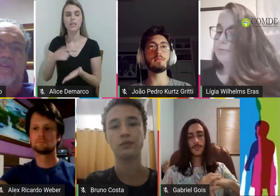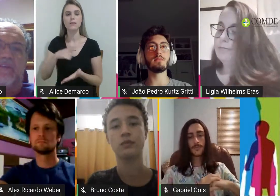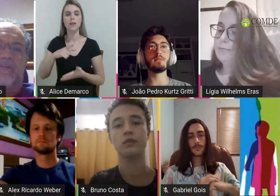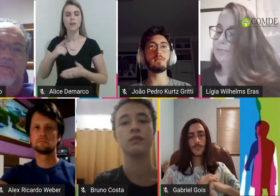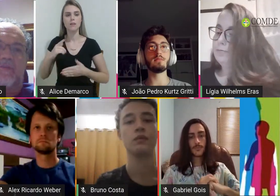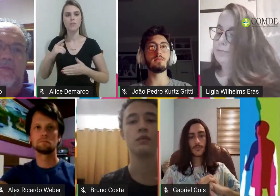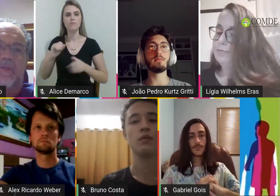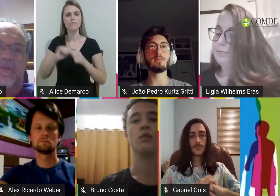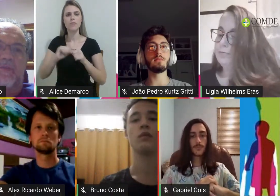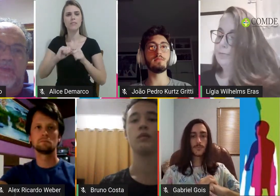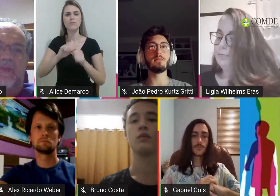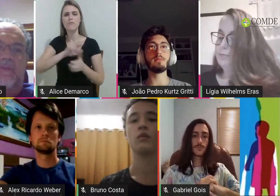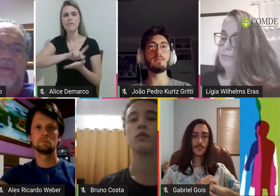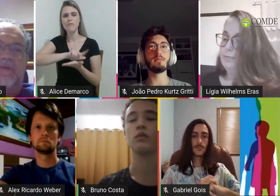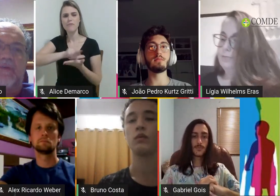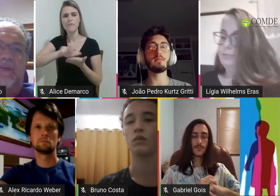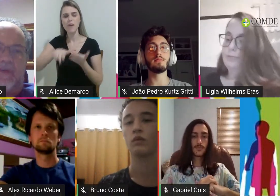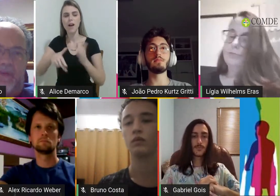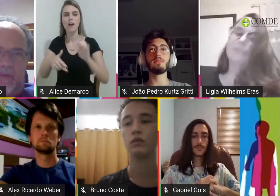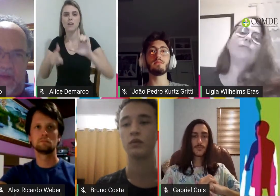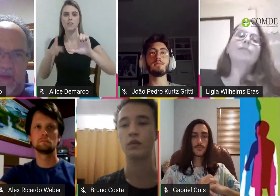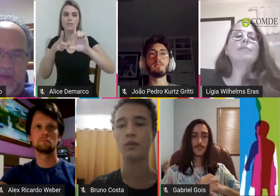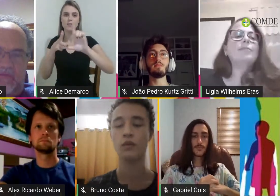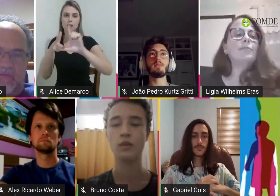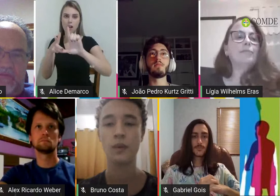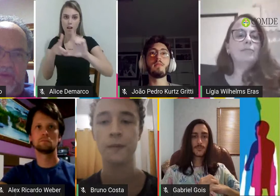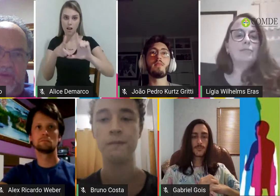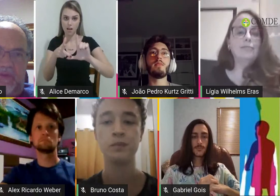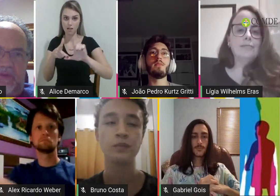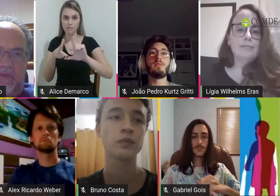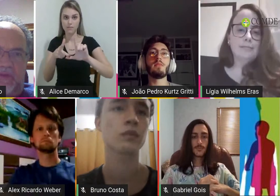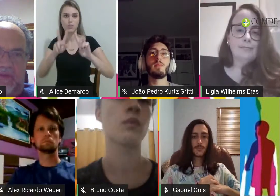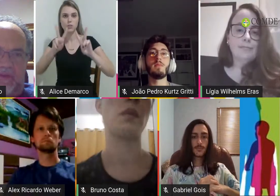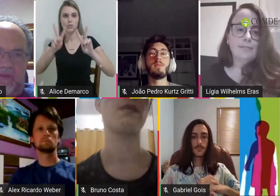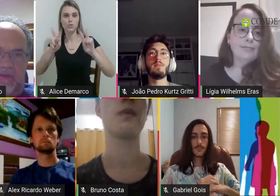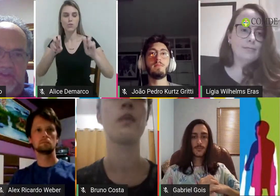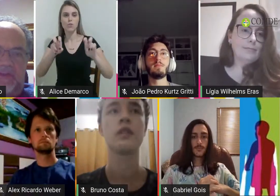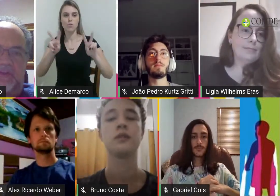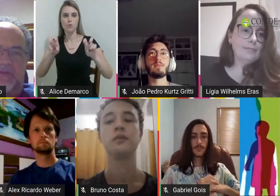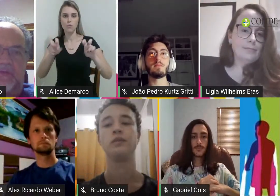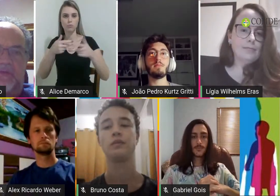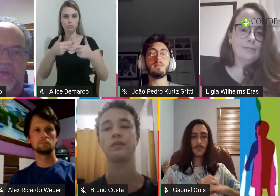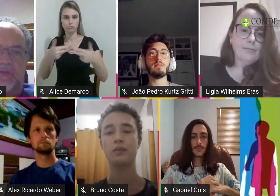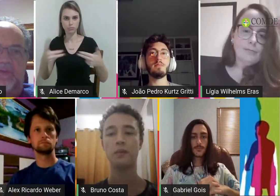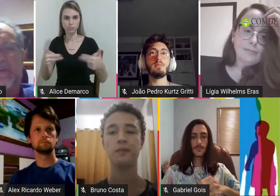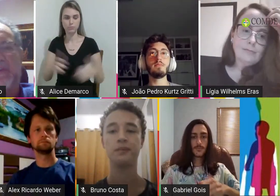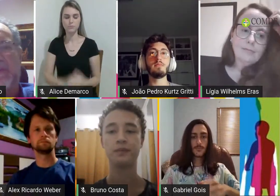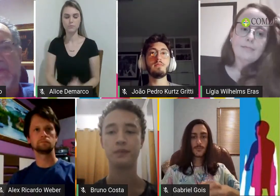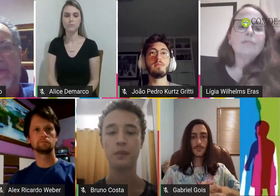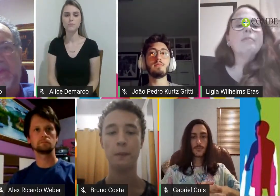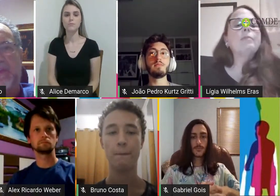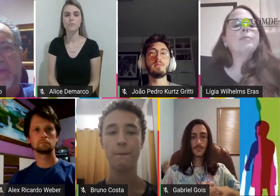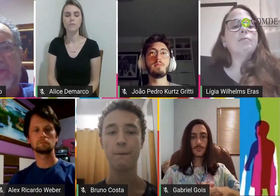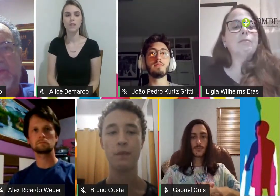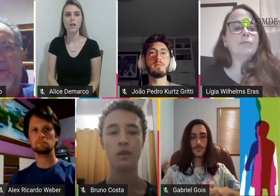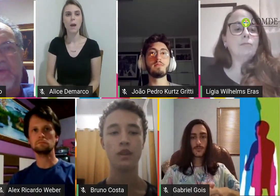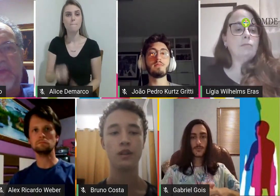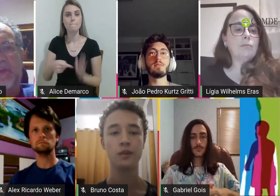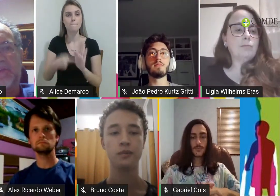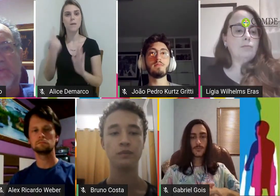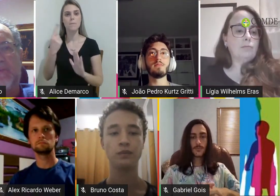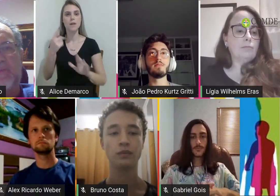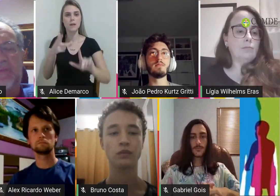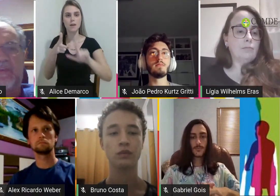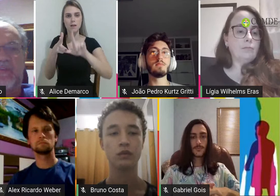sobre o tema. A primeira live foi dia 14, que ela trabalhou a